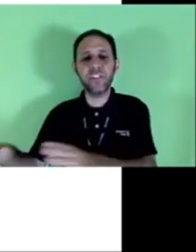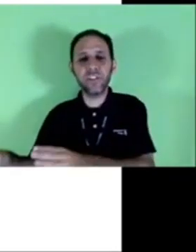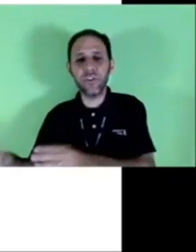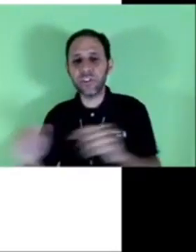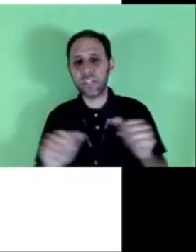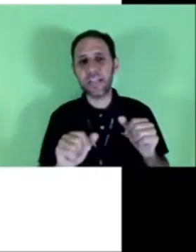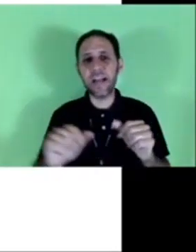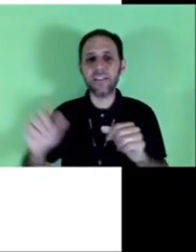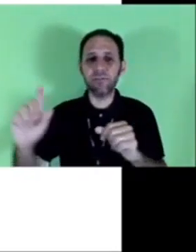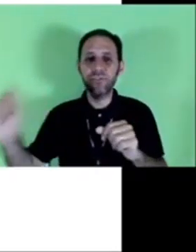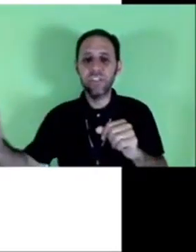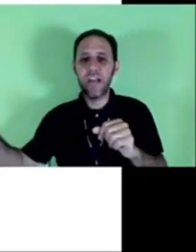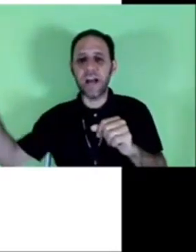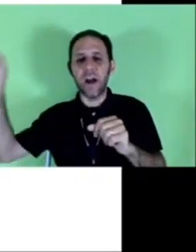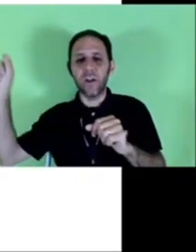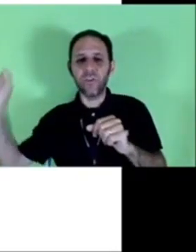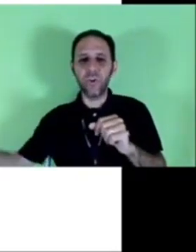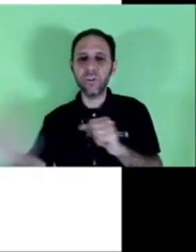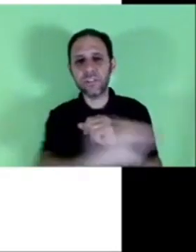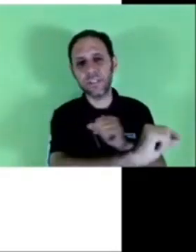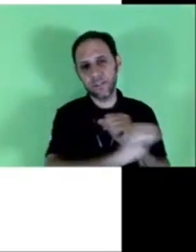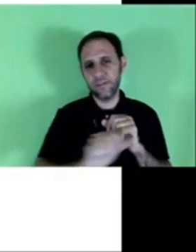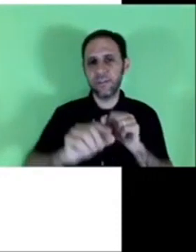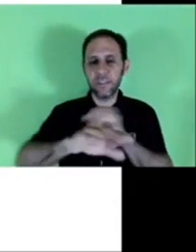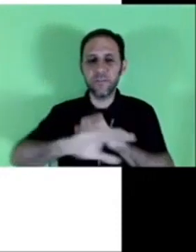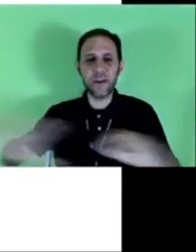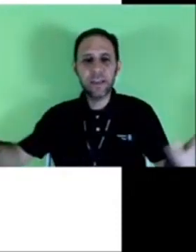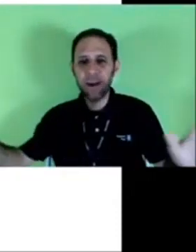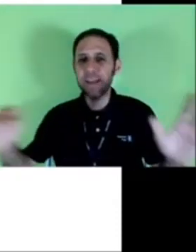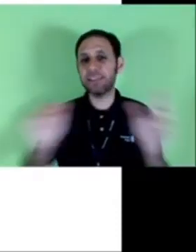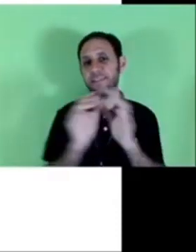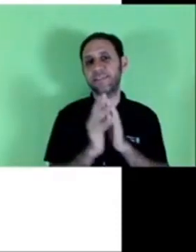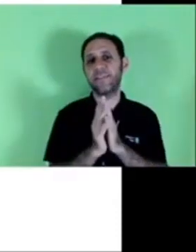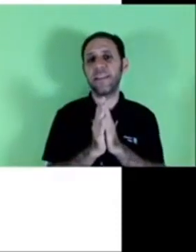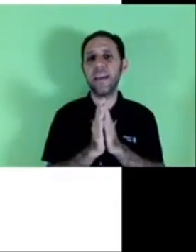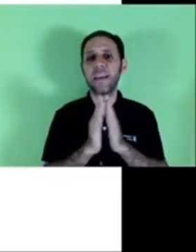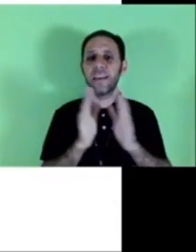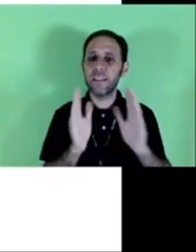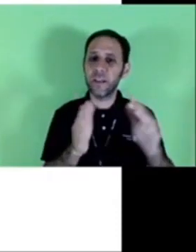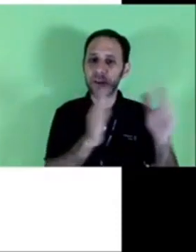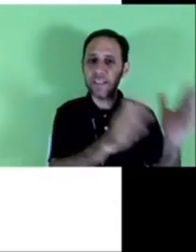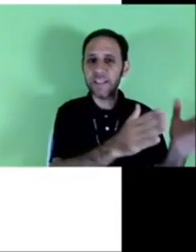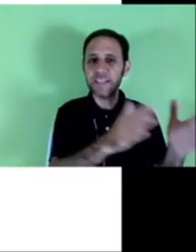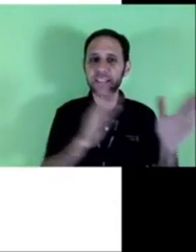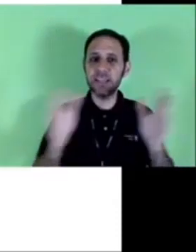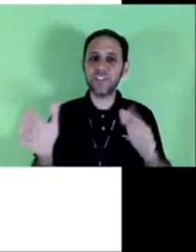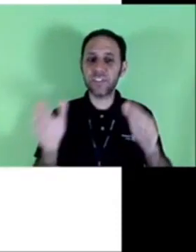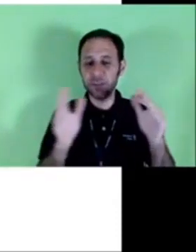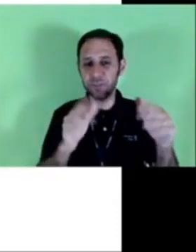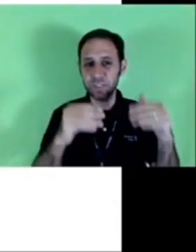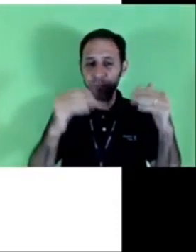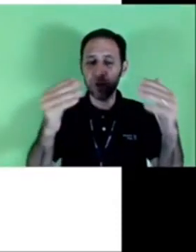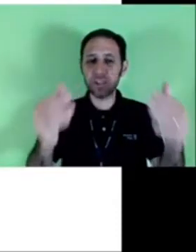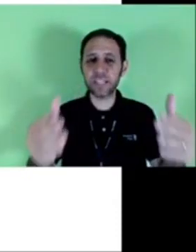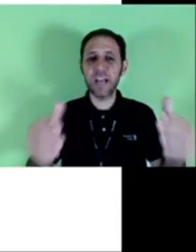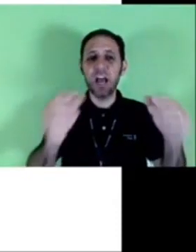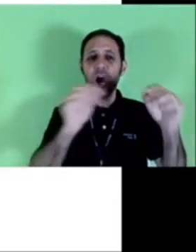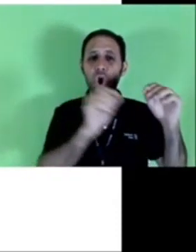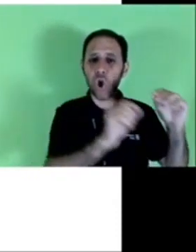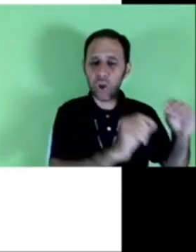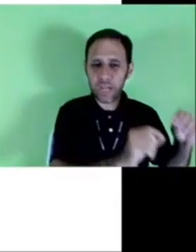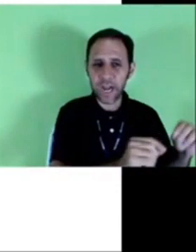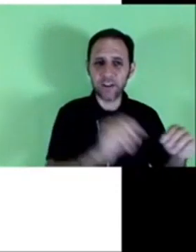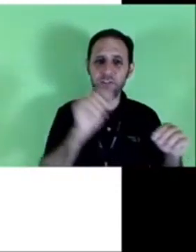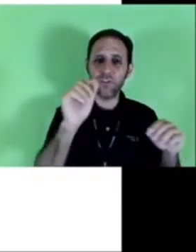A partir de hoje à tarde, dia 12, não vale mais, né? Então é interessante que você possa